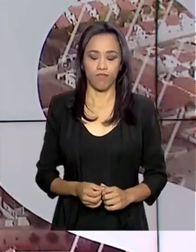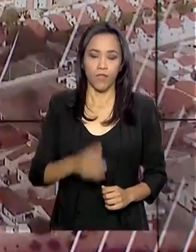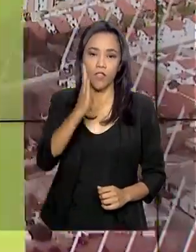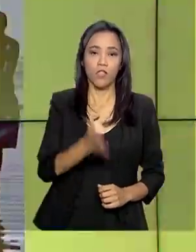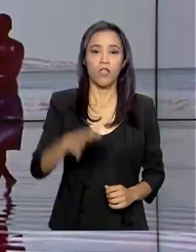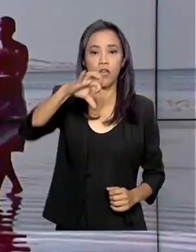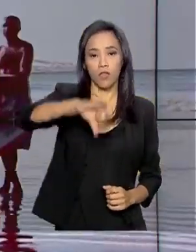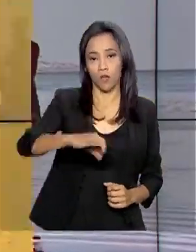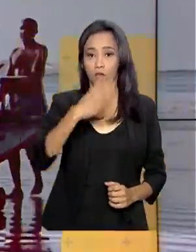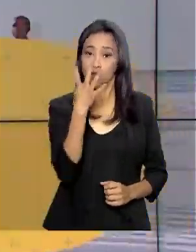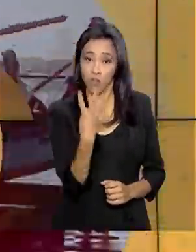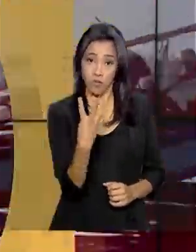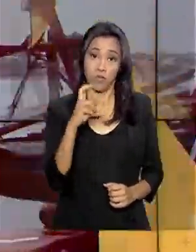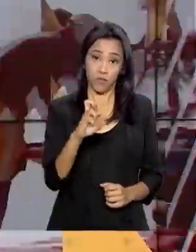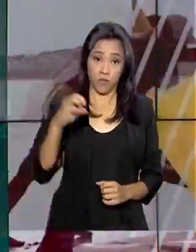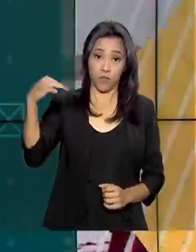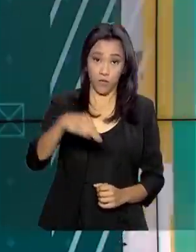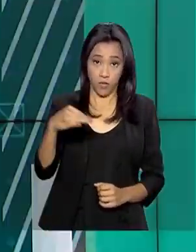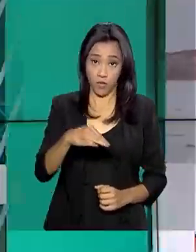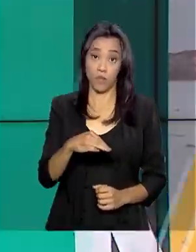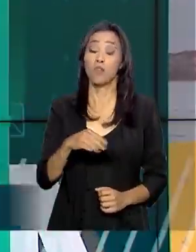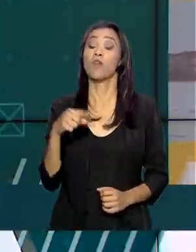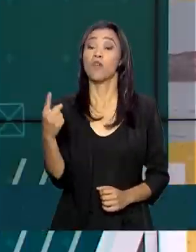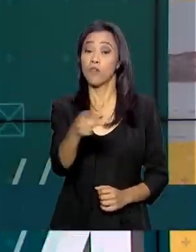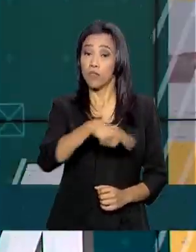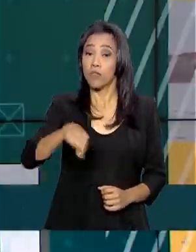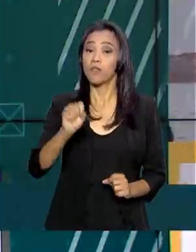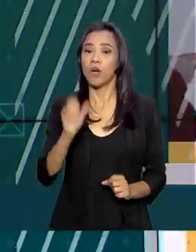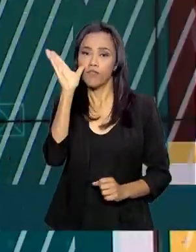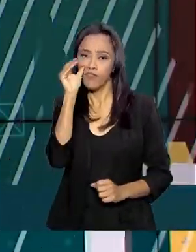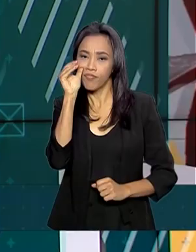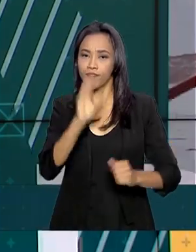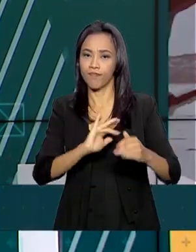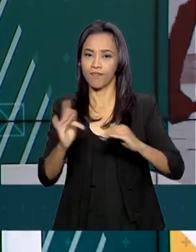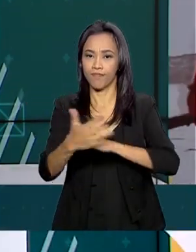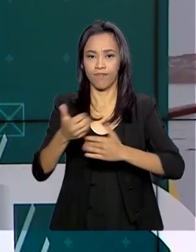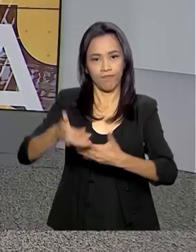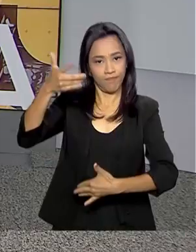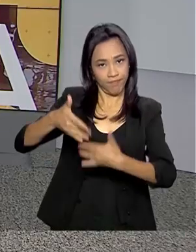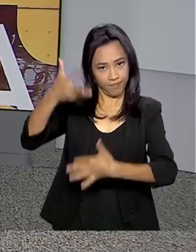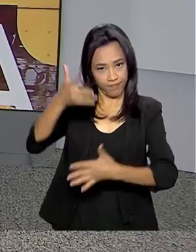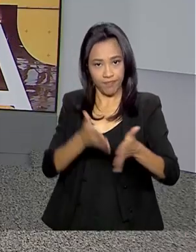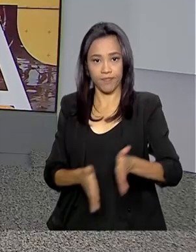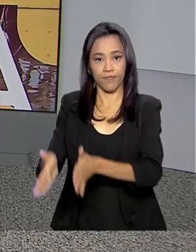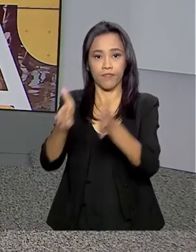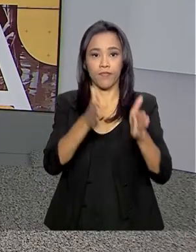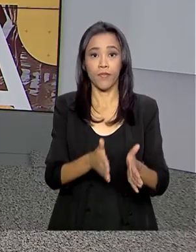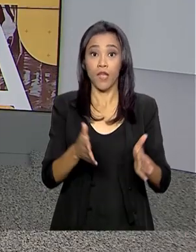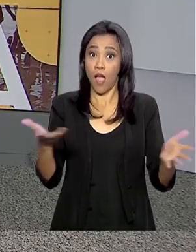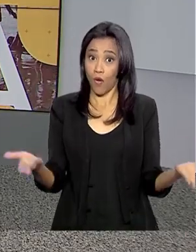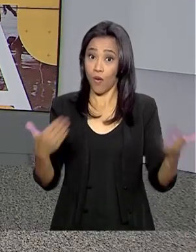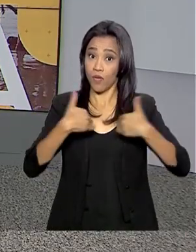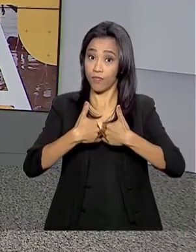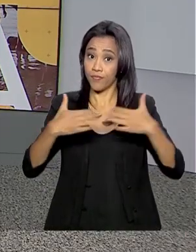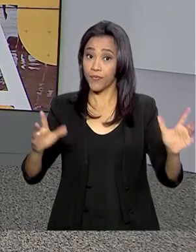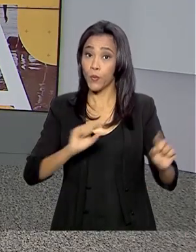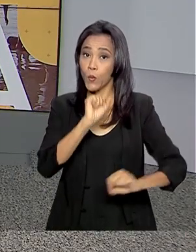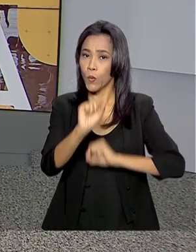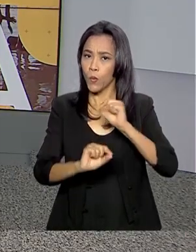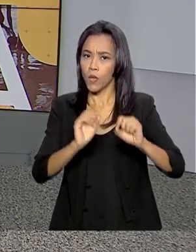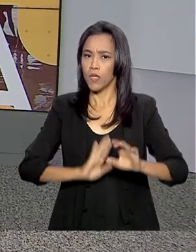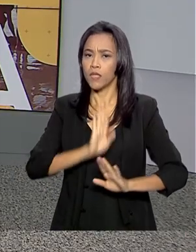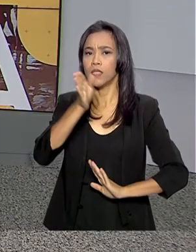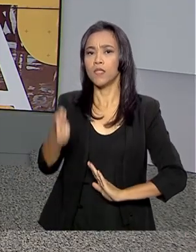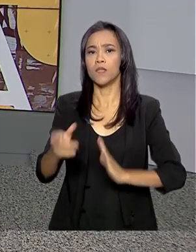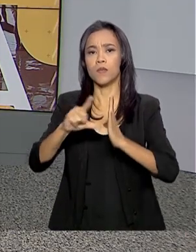São nove horas e quarenta e cinco minutos, estamos ao vivo também pelas redes sociais. E nós abrimos essa edição indo direto